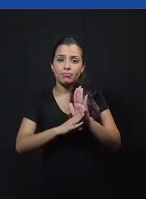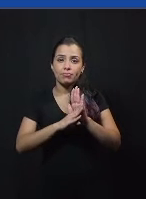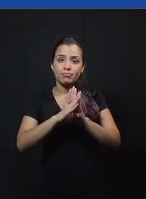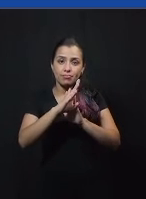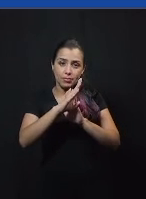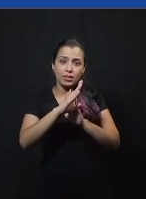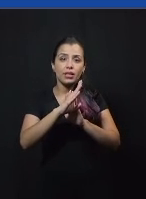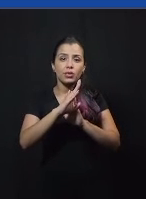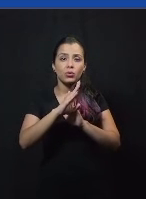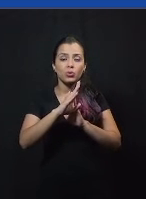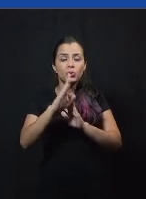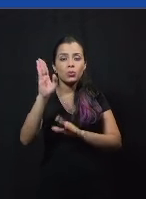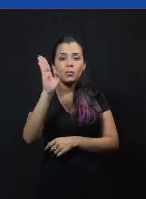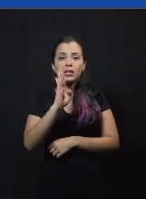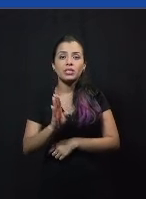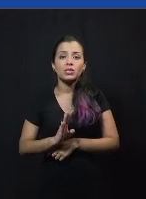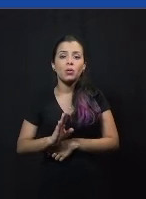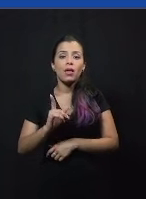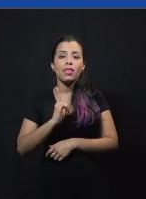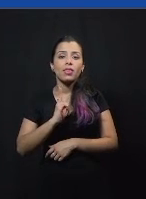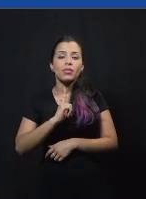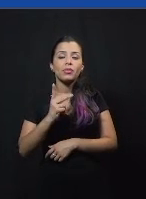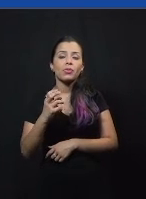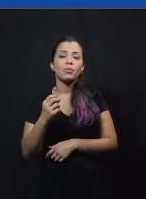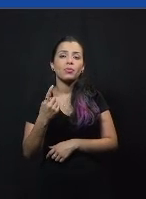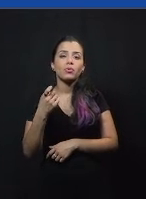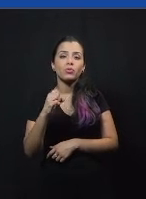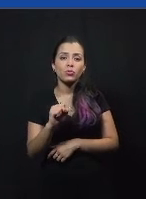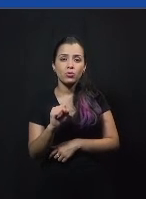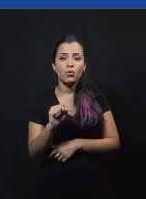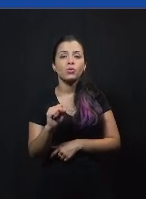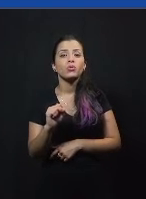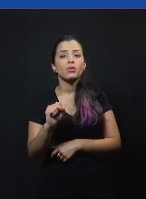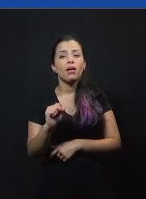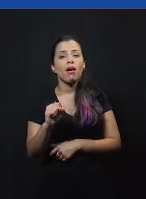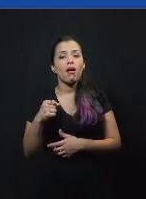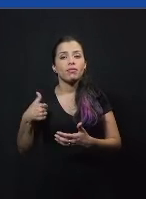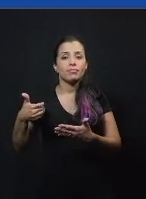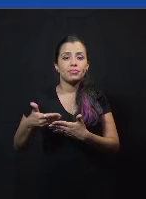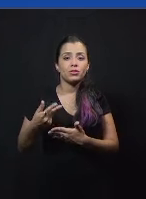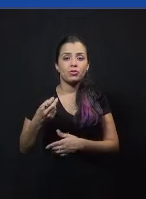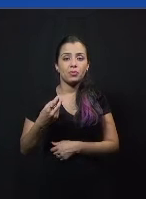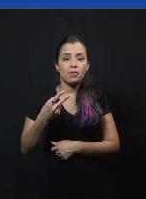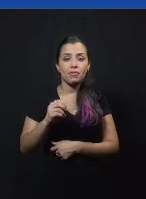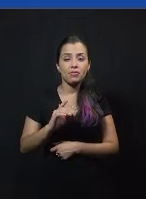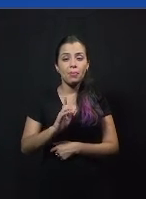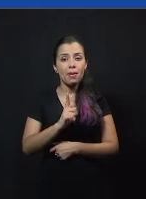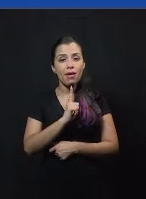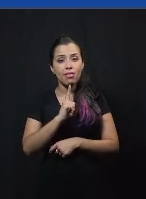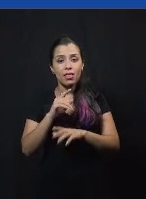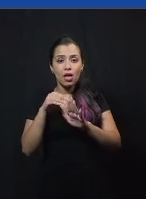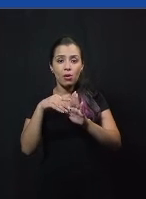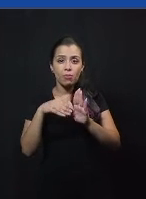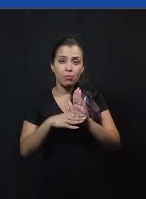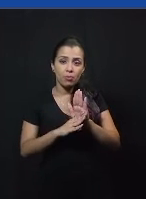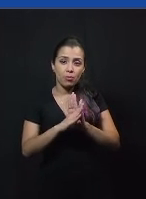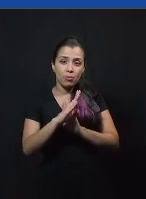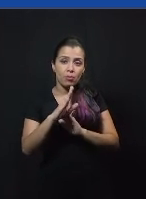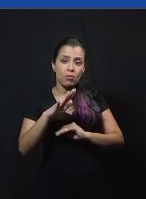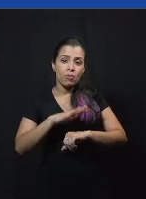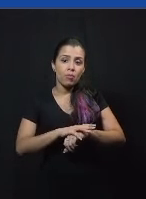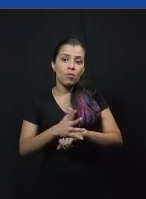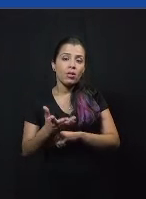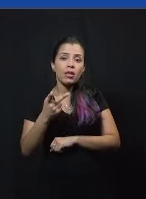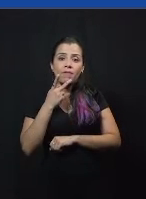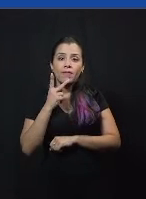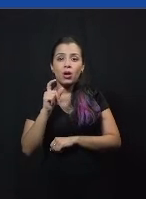2016, de 2018, estamos em ano de eleição em 2020, mas a gente tem os dados do Índice de Democracia do The Economist que fala